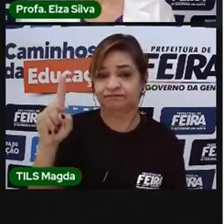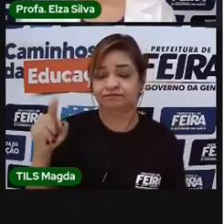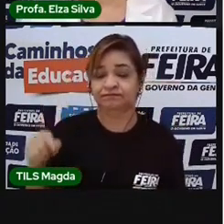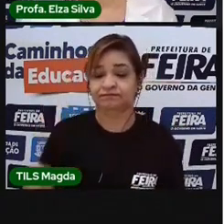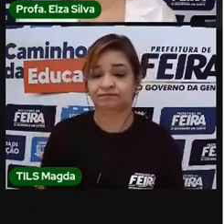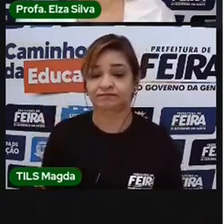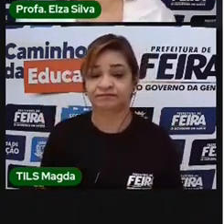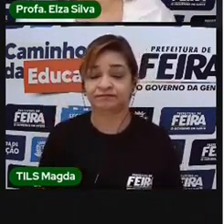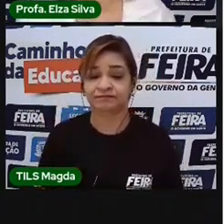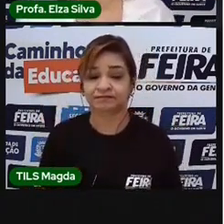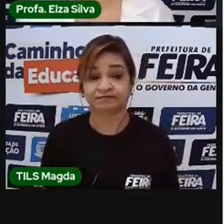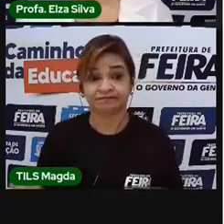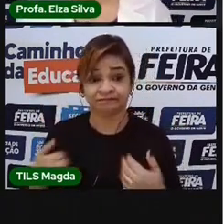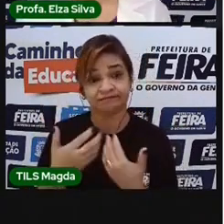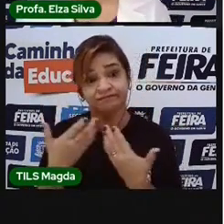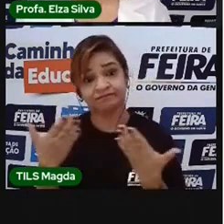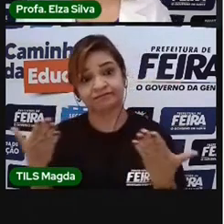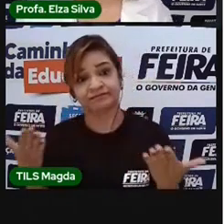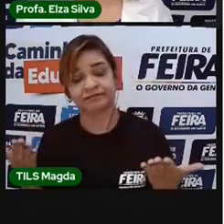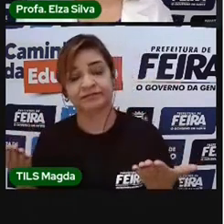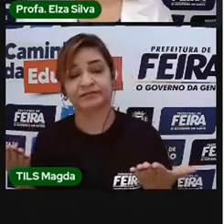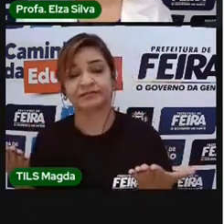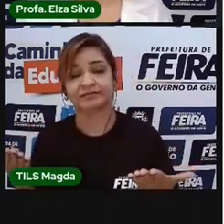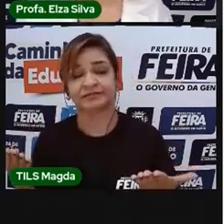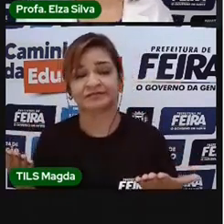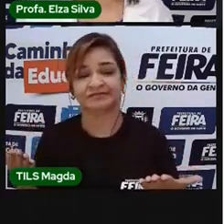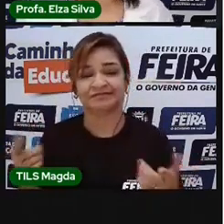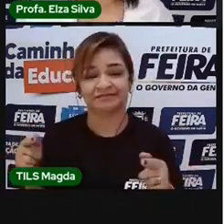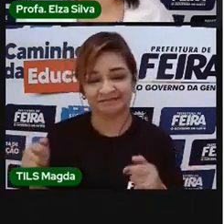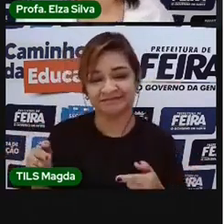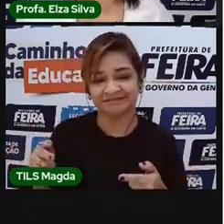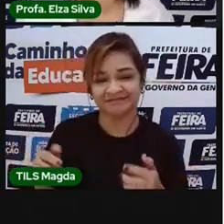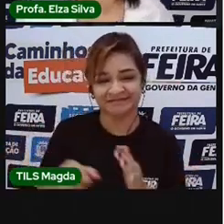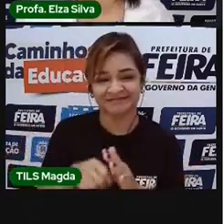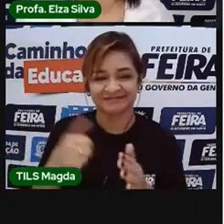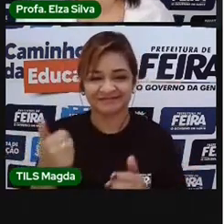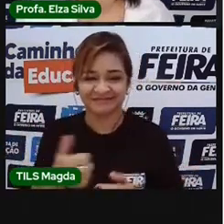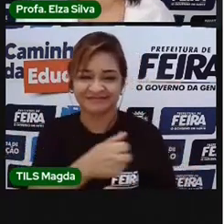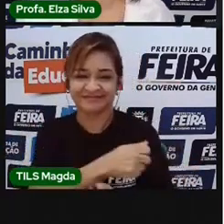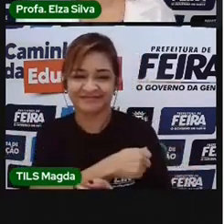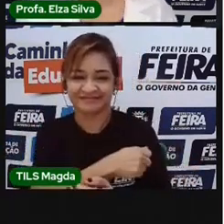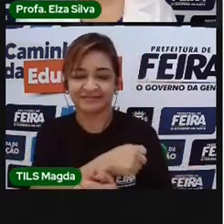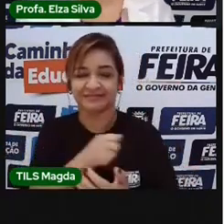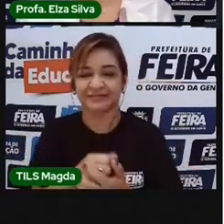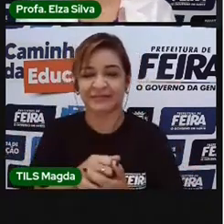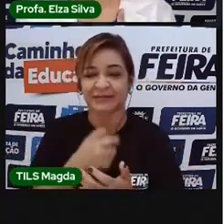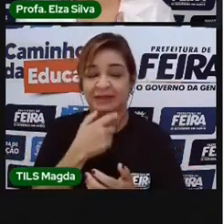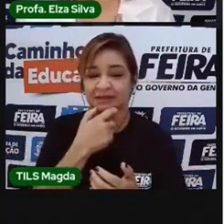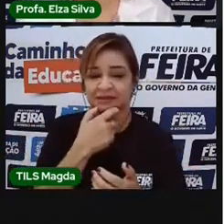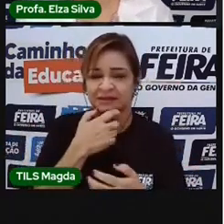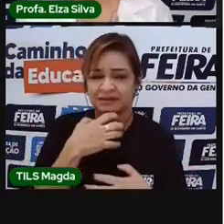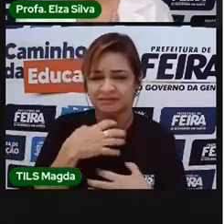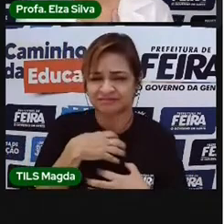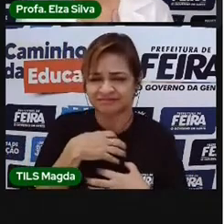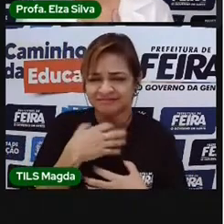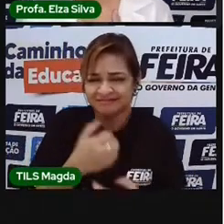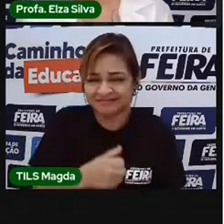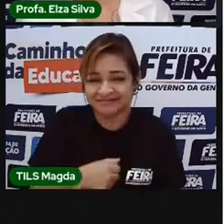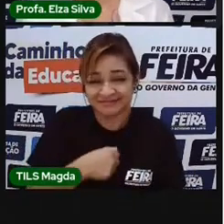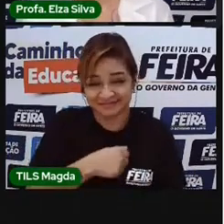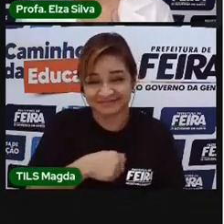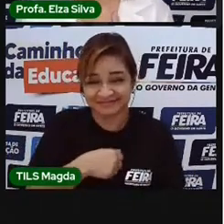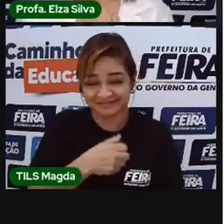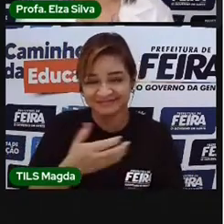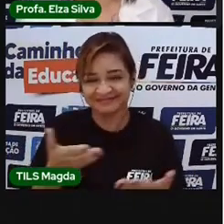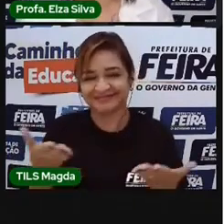Então, meus amores, eu deixo vocês aqui nesta primeira aula de inglês, já sentindo muita saudade.